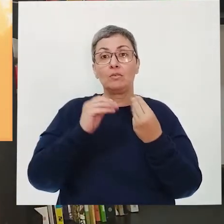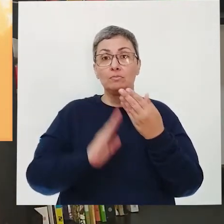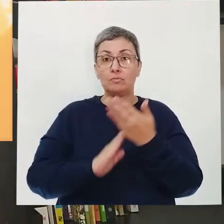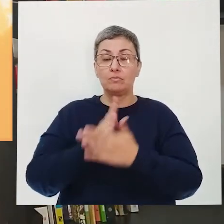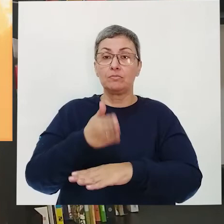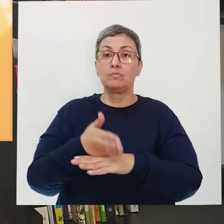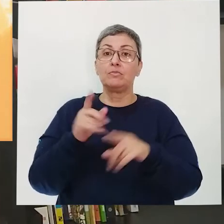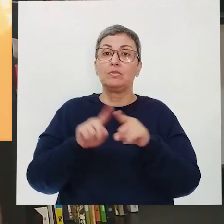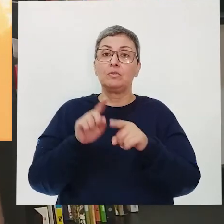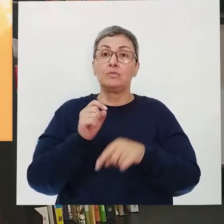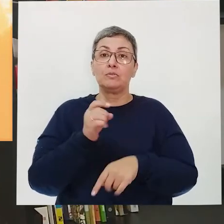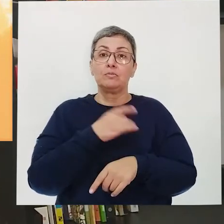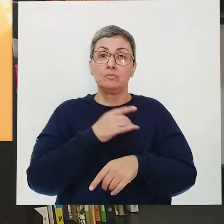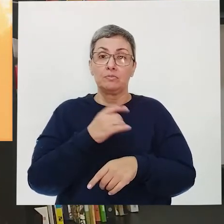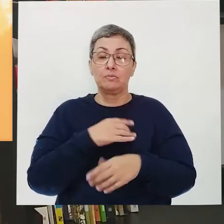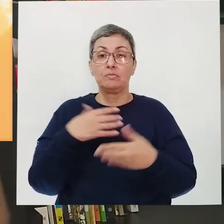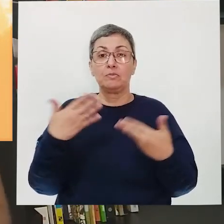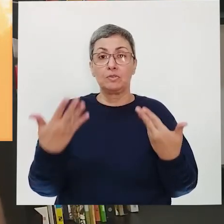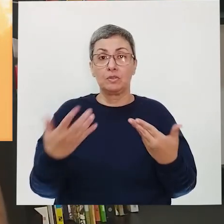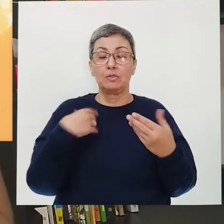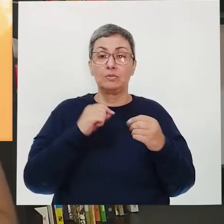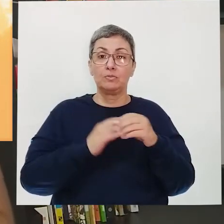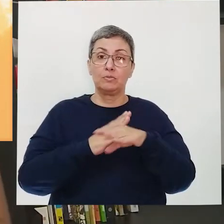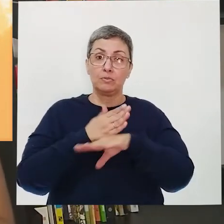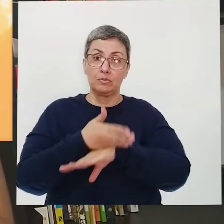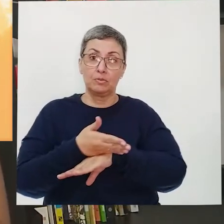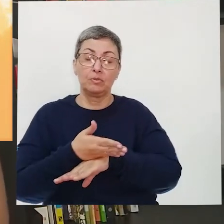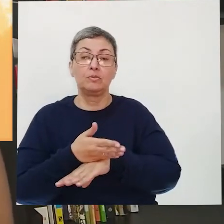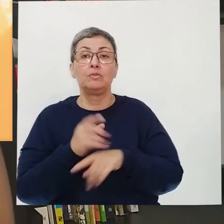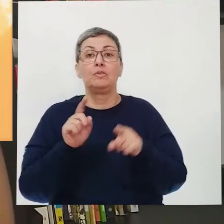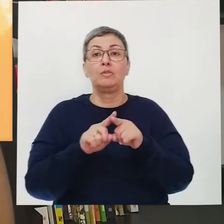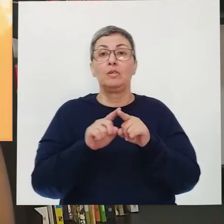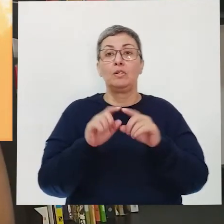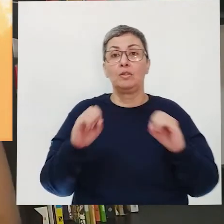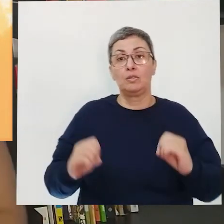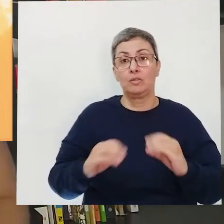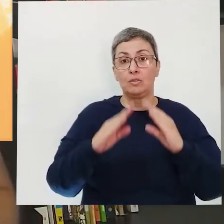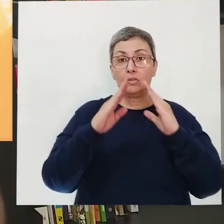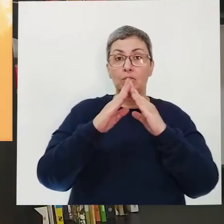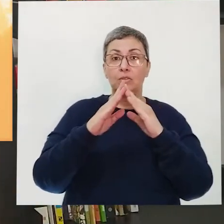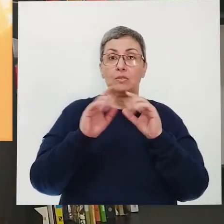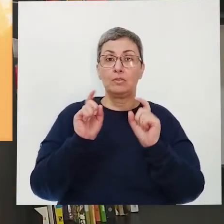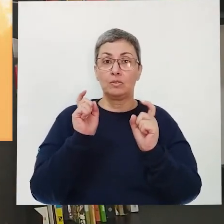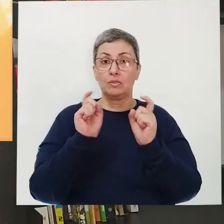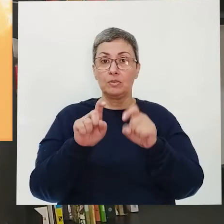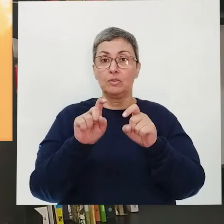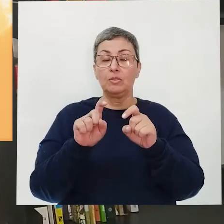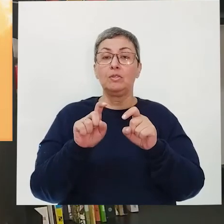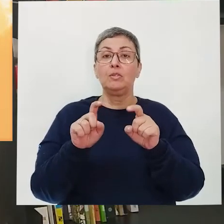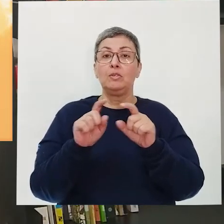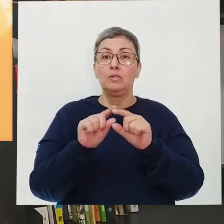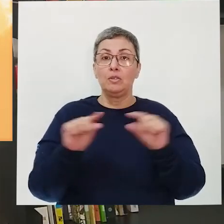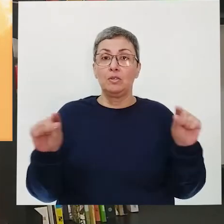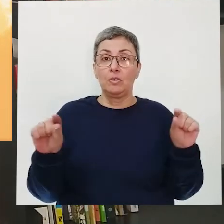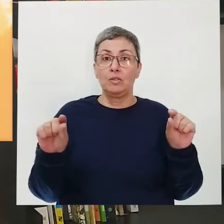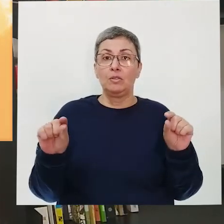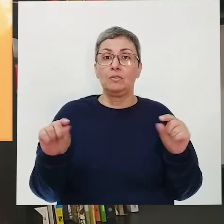superar esses medos, tá? É só entrar lá na página do Saberes em Casa, clicar no link